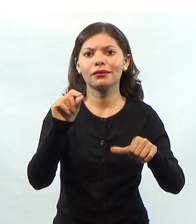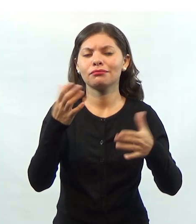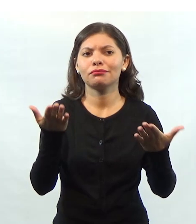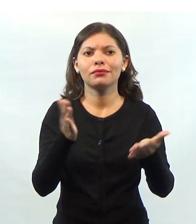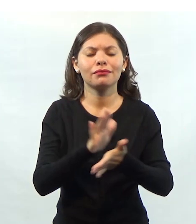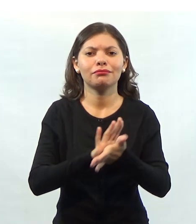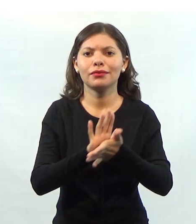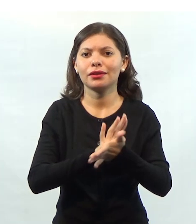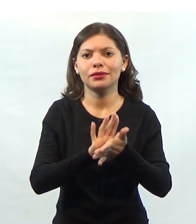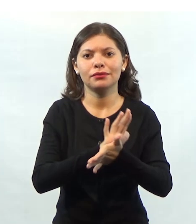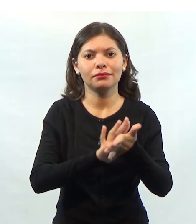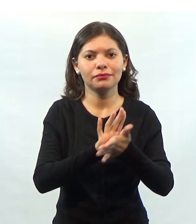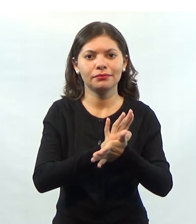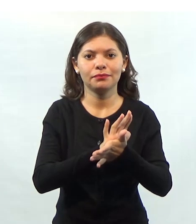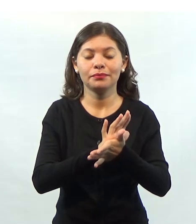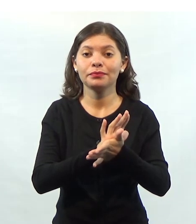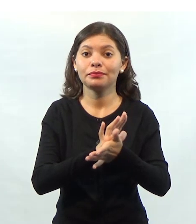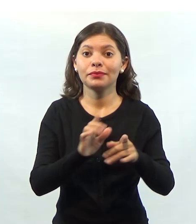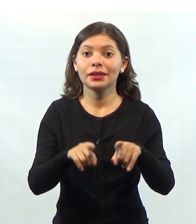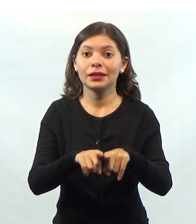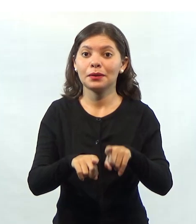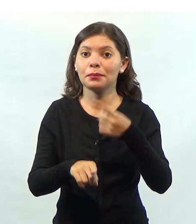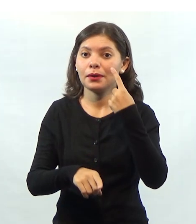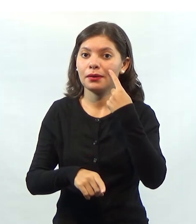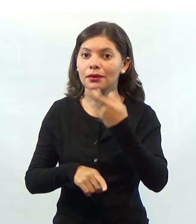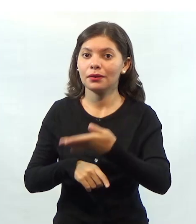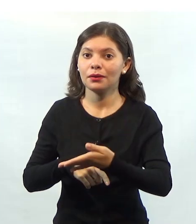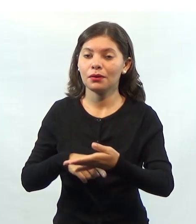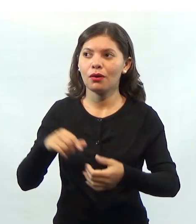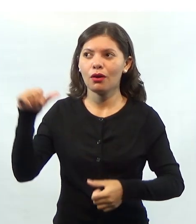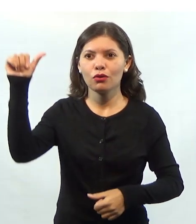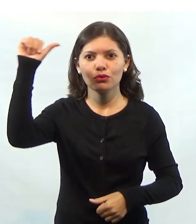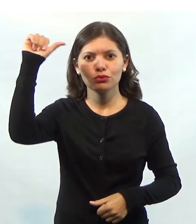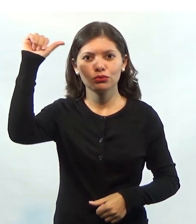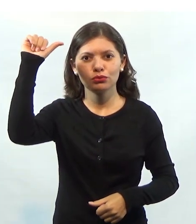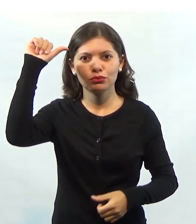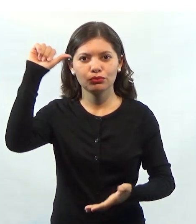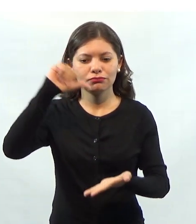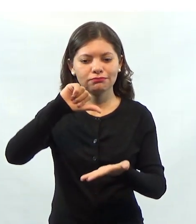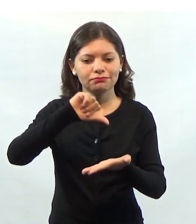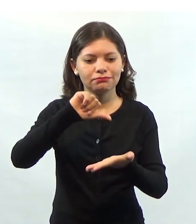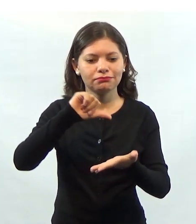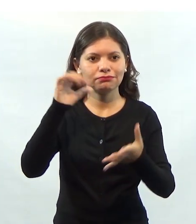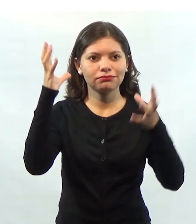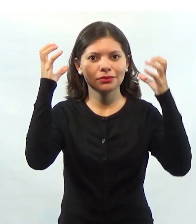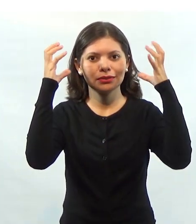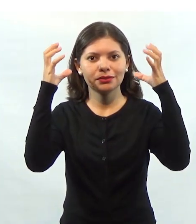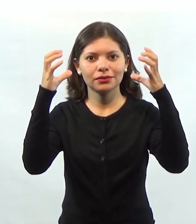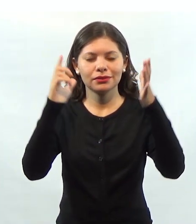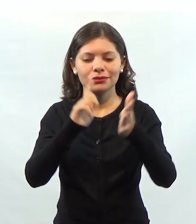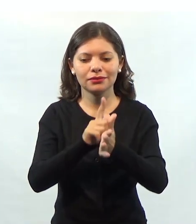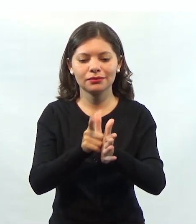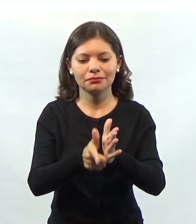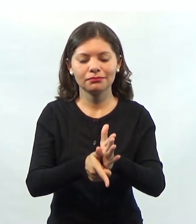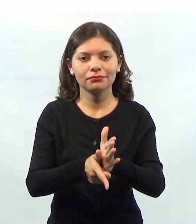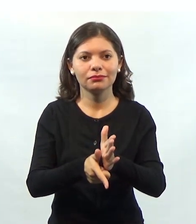em nenhum outro produto. Nós temos também aqui os shampoos, itens de higiene,